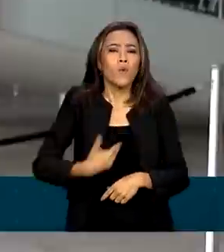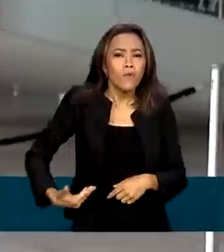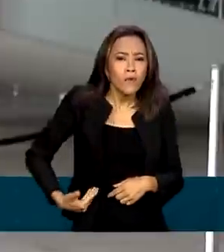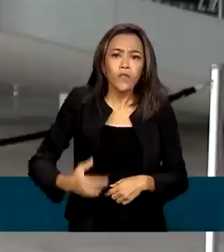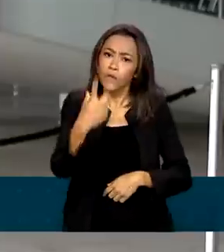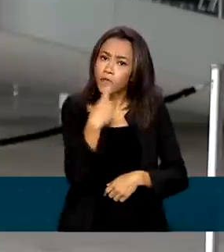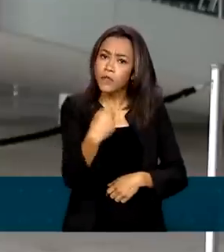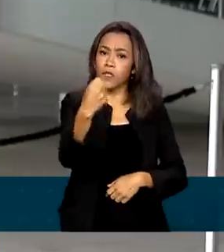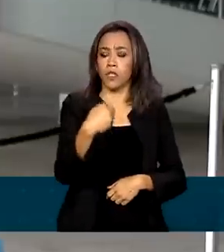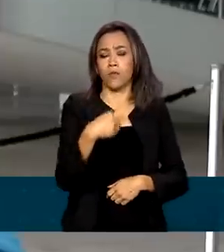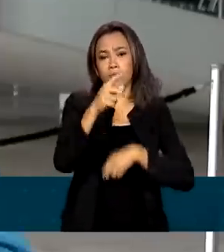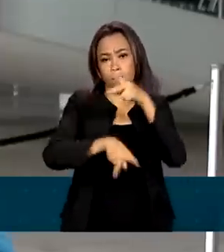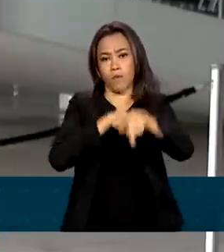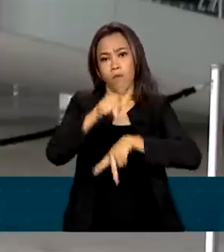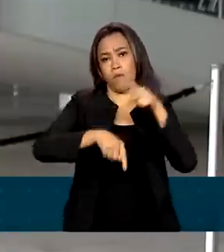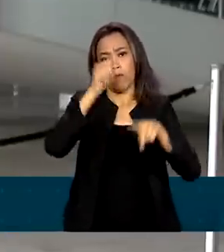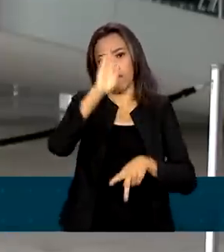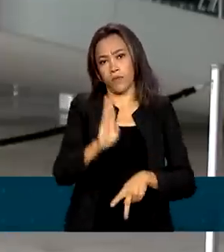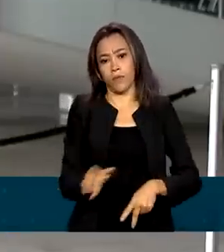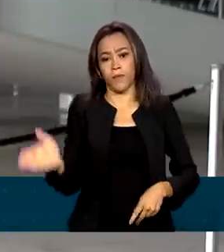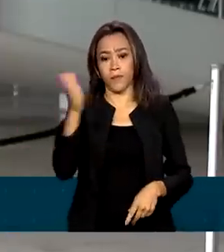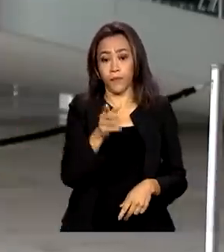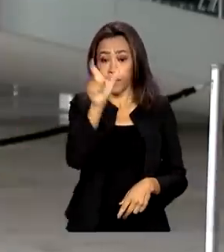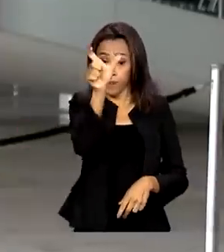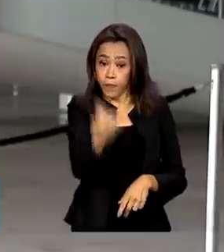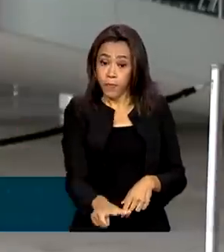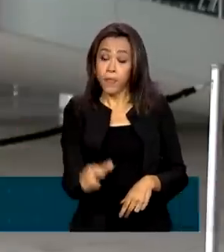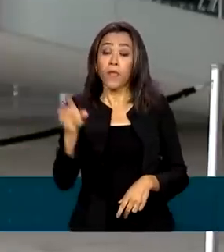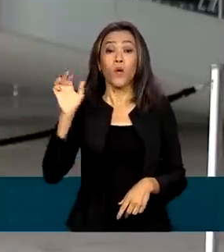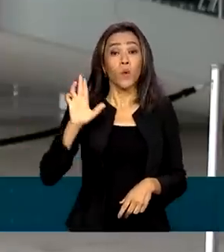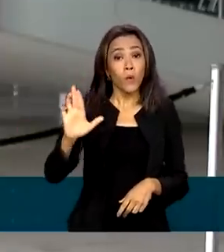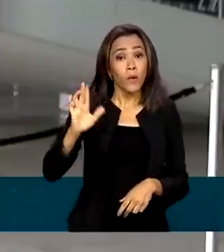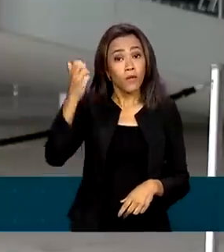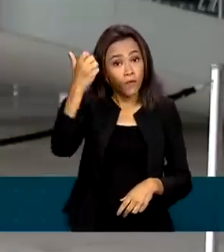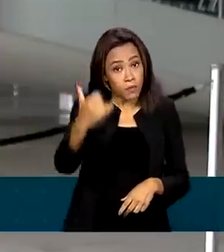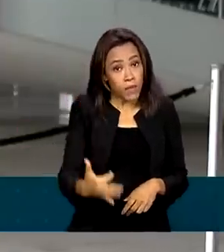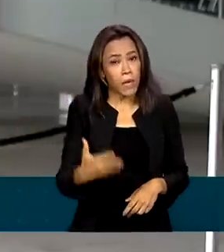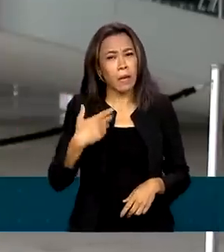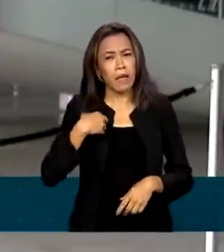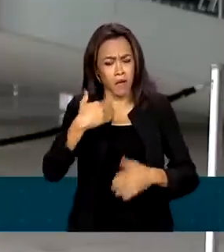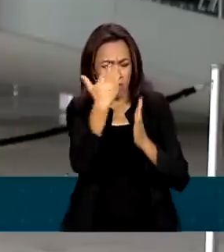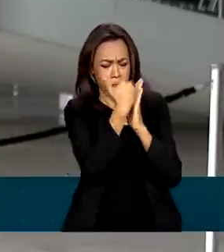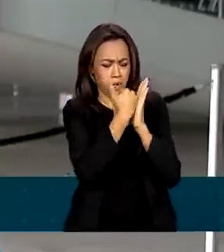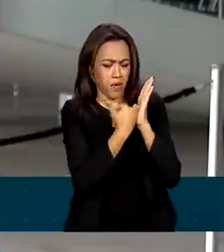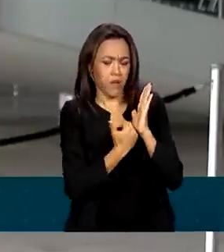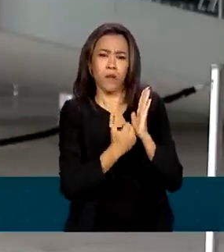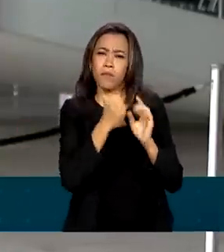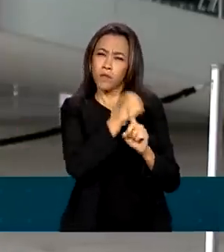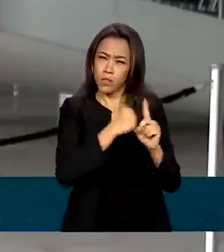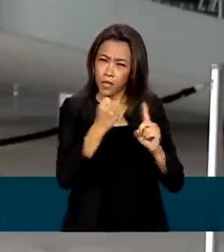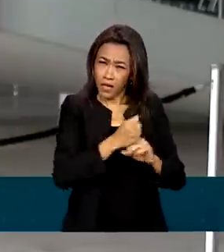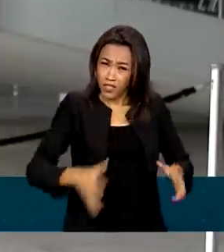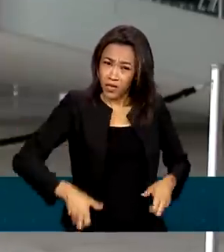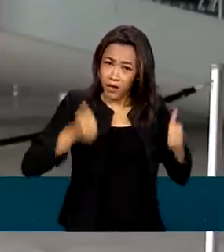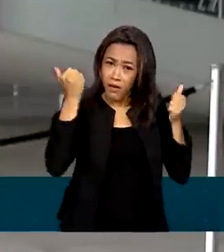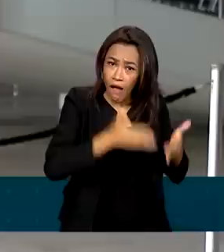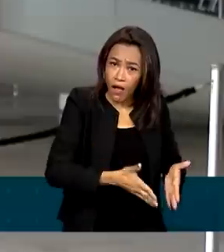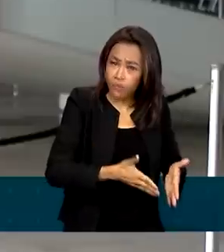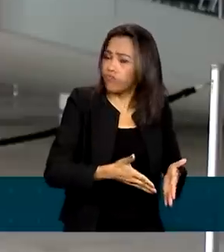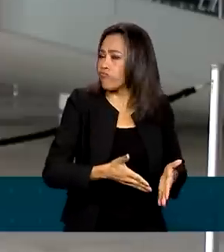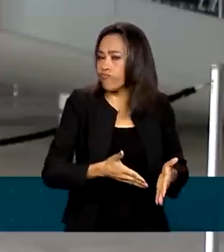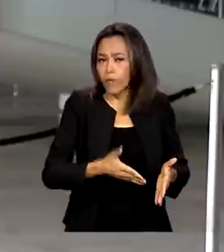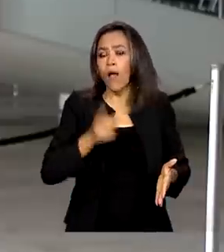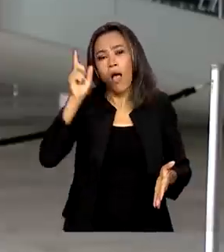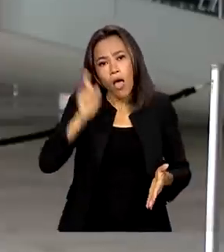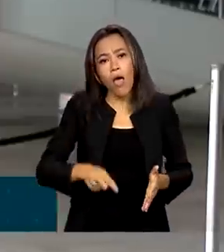brasileiro. Lula disse que é preciso parar de chamar os programas sociais de gastos e passar a tratá-los como